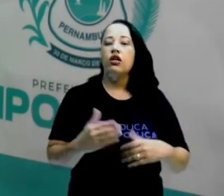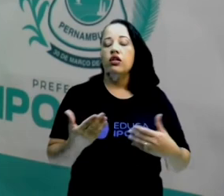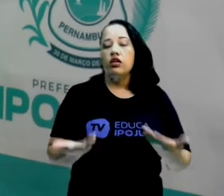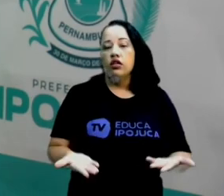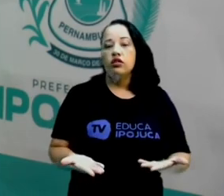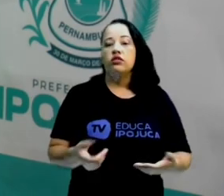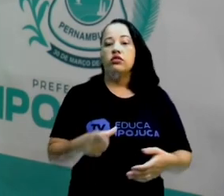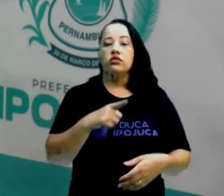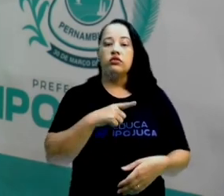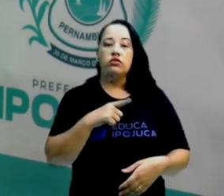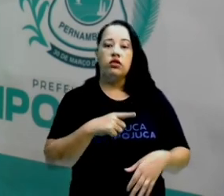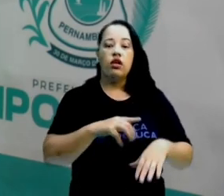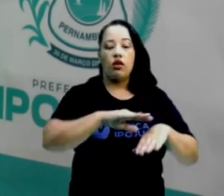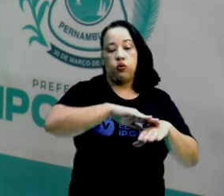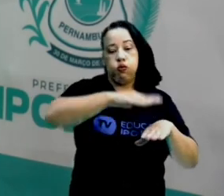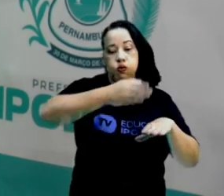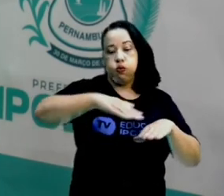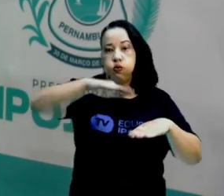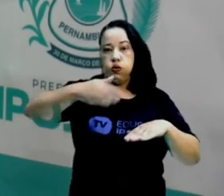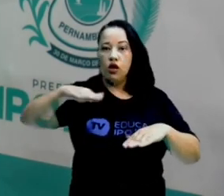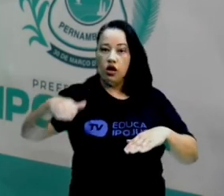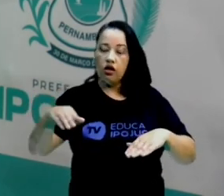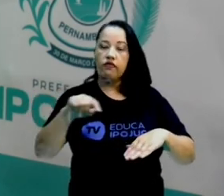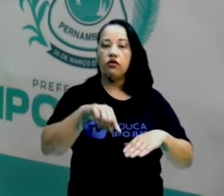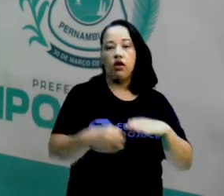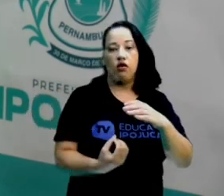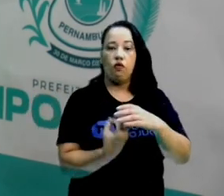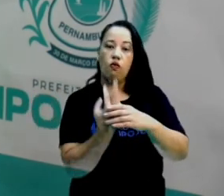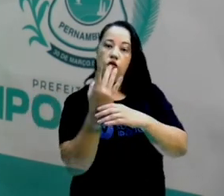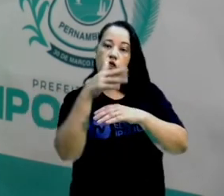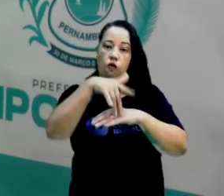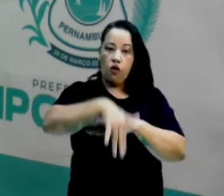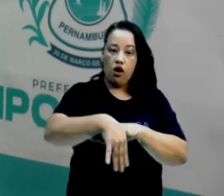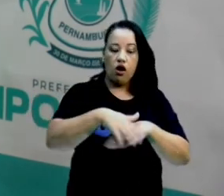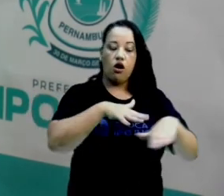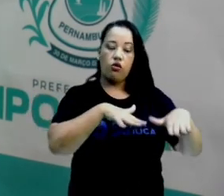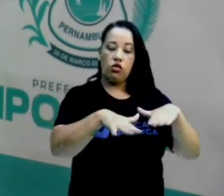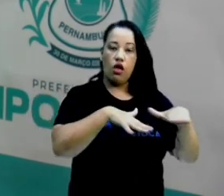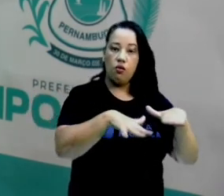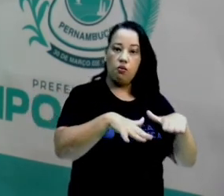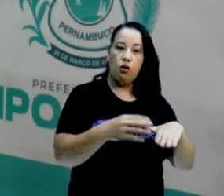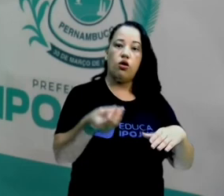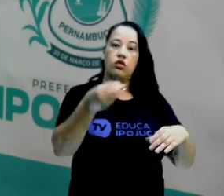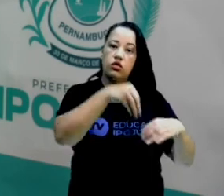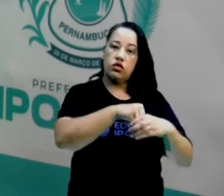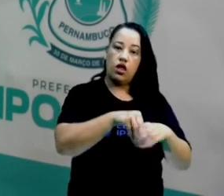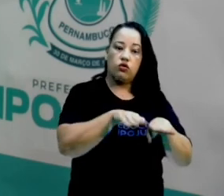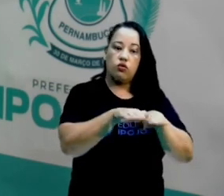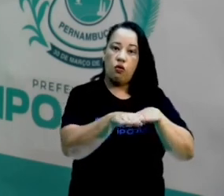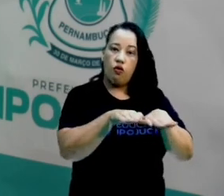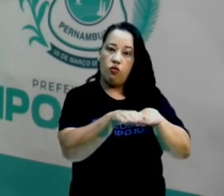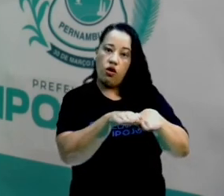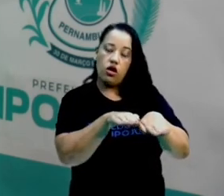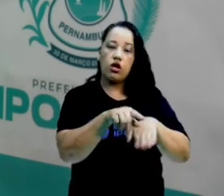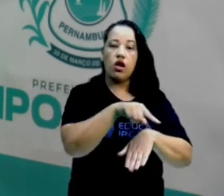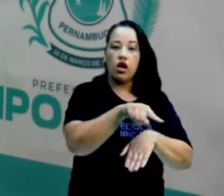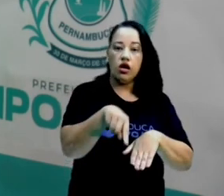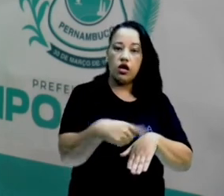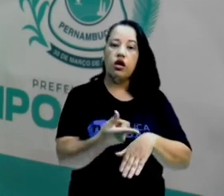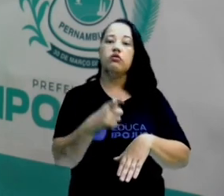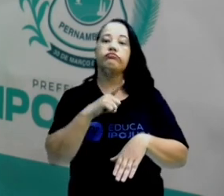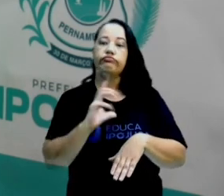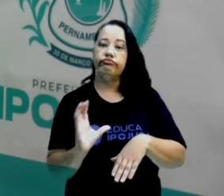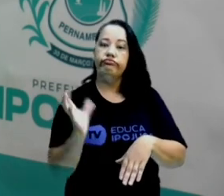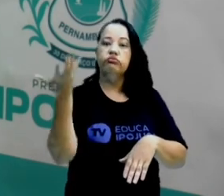construção de relevo, o vulcão e o terremoto, os movimentos de placas tectônicas, eles são